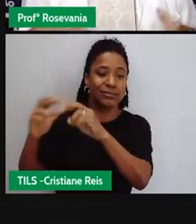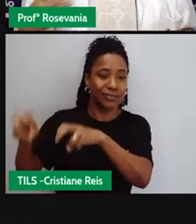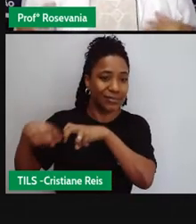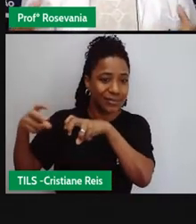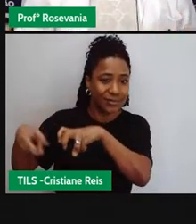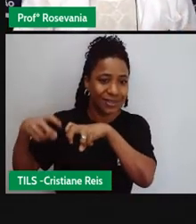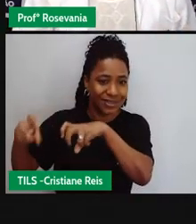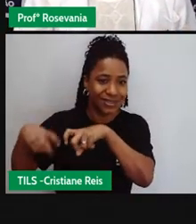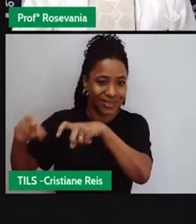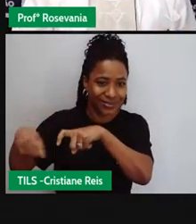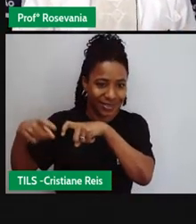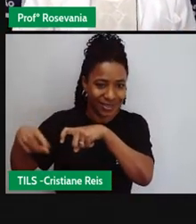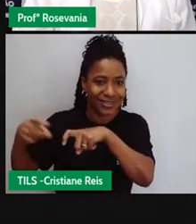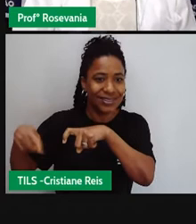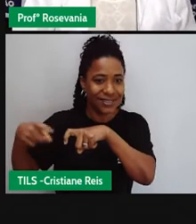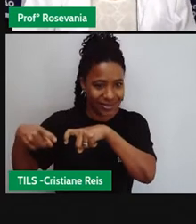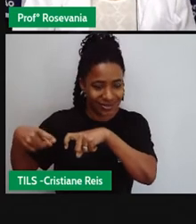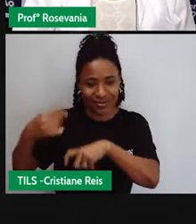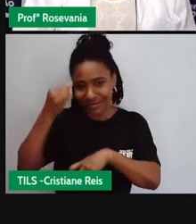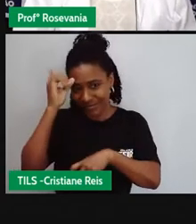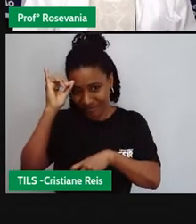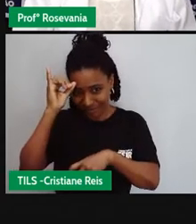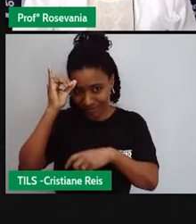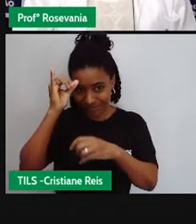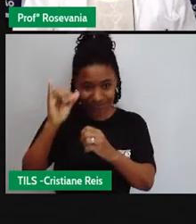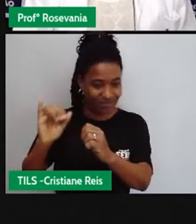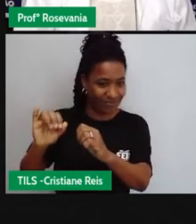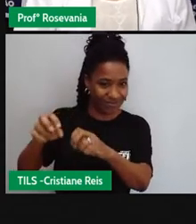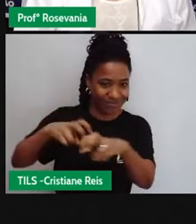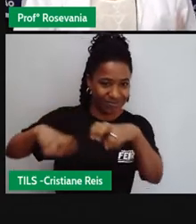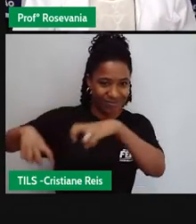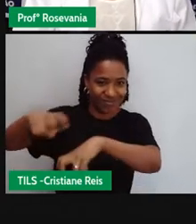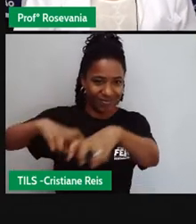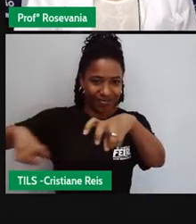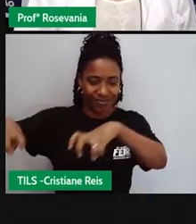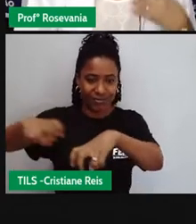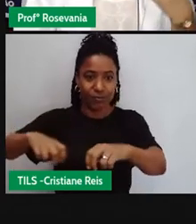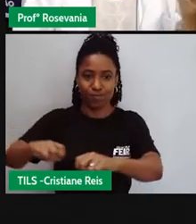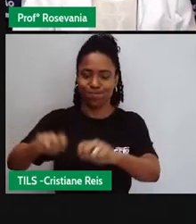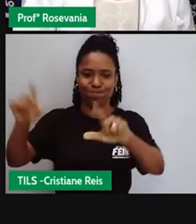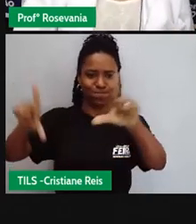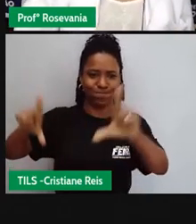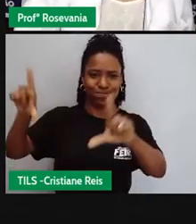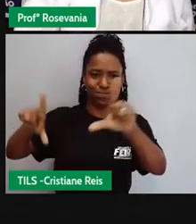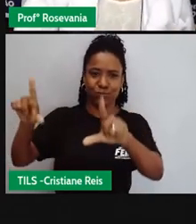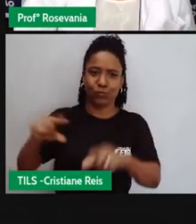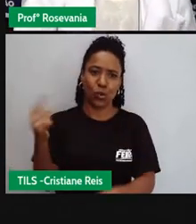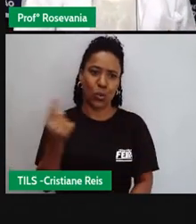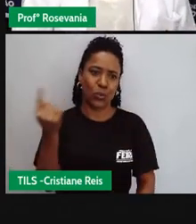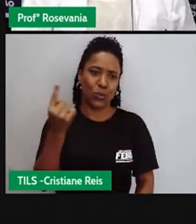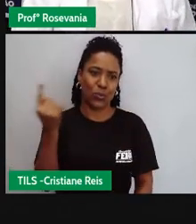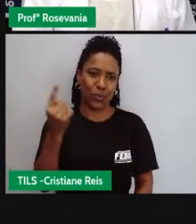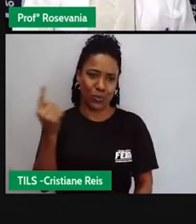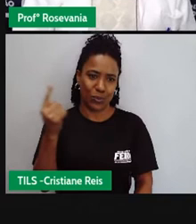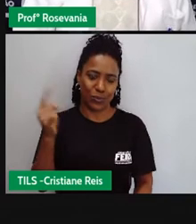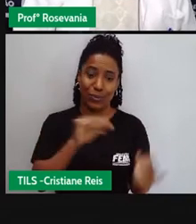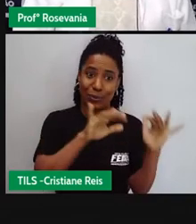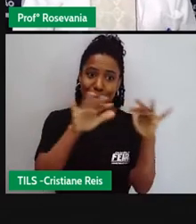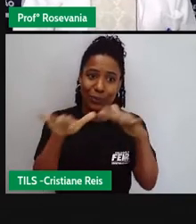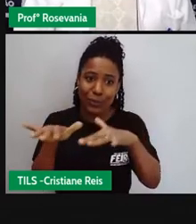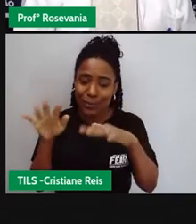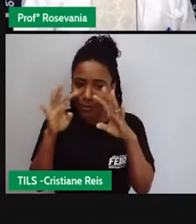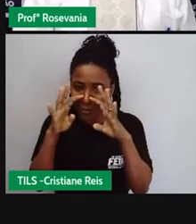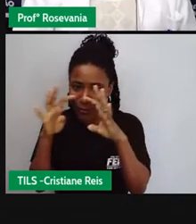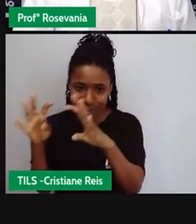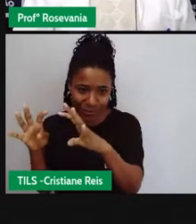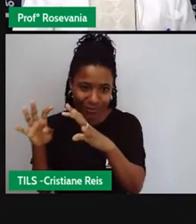depois popularizou e aí começou a fabricar vários modelos de vários preços para caber nos vários tipos de bolsa e